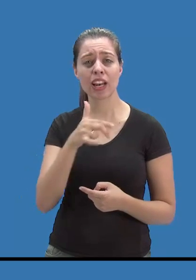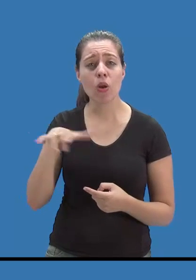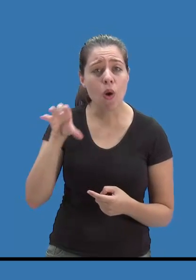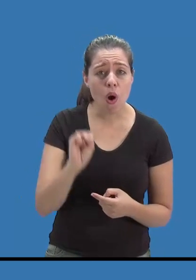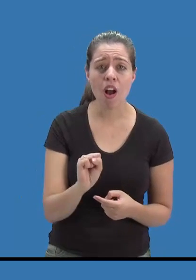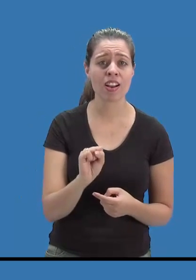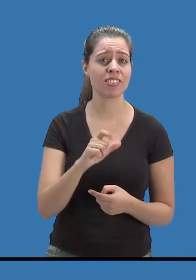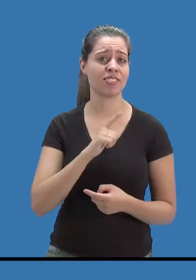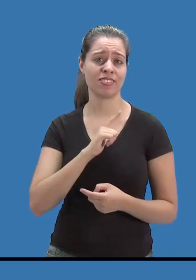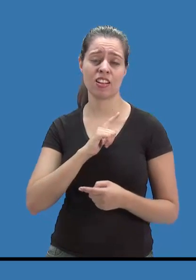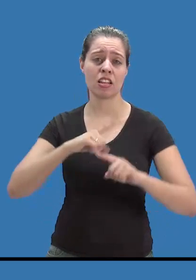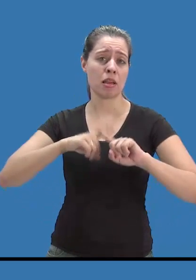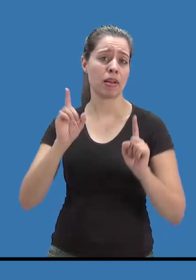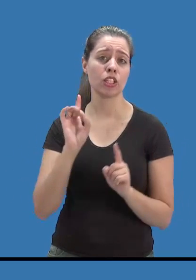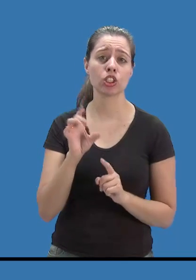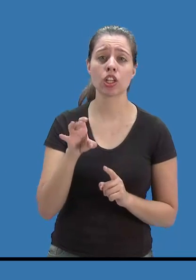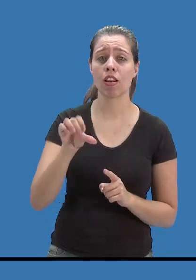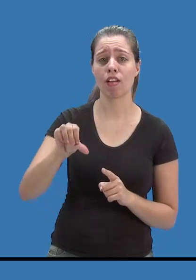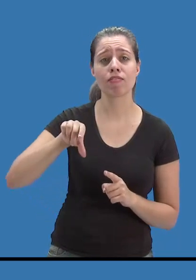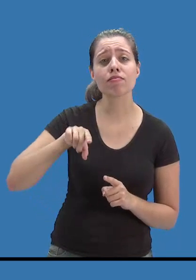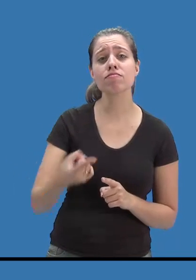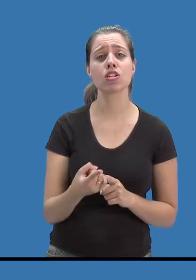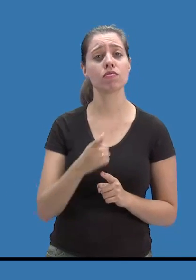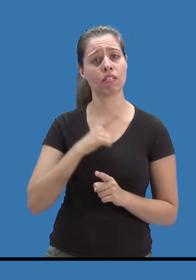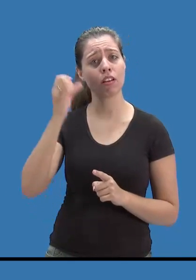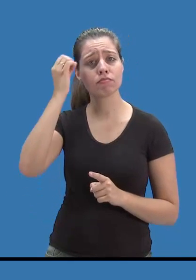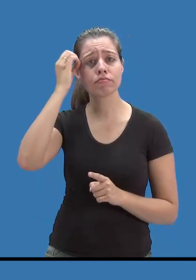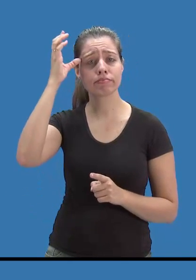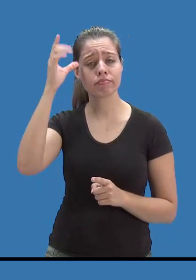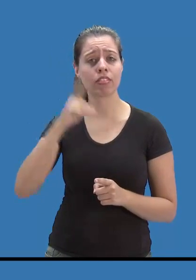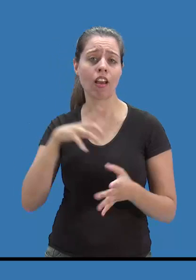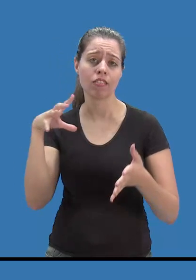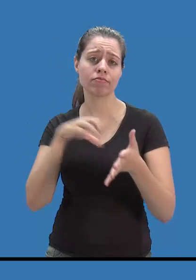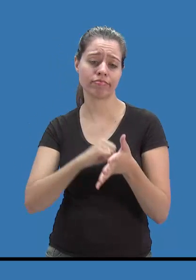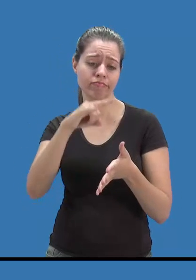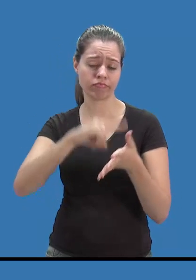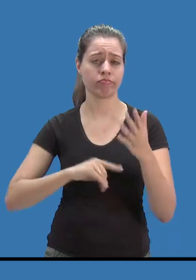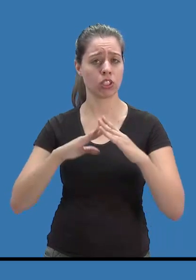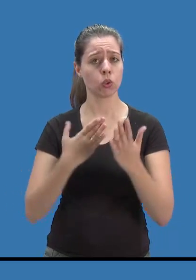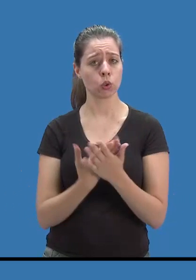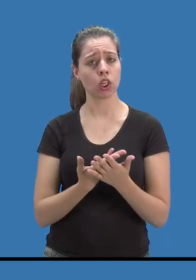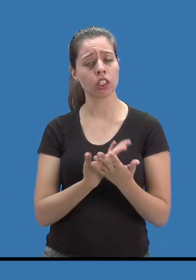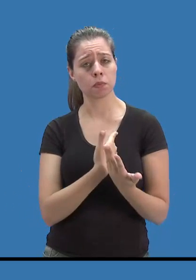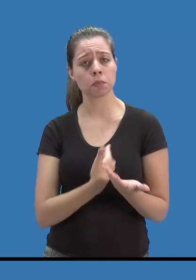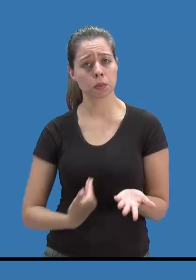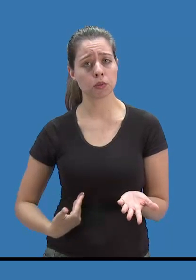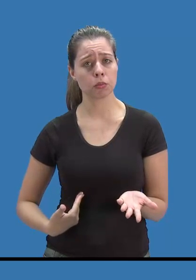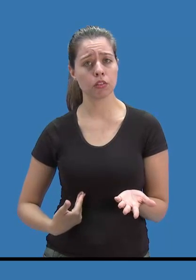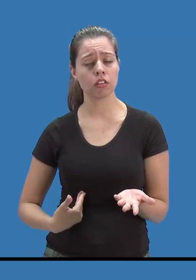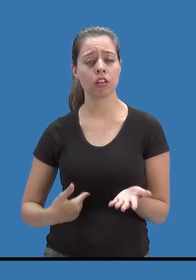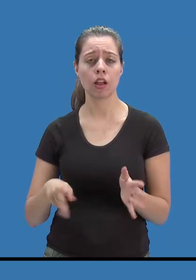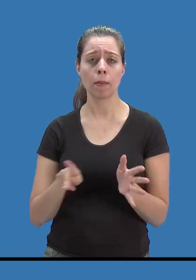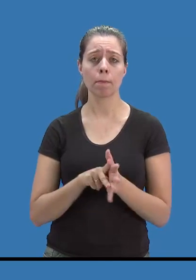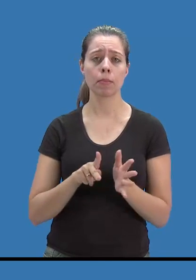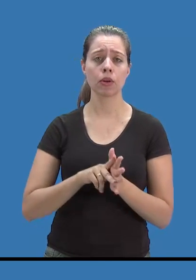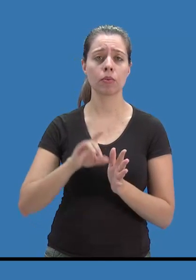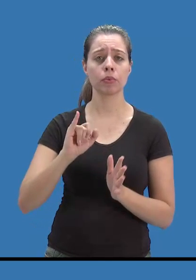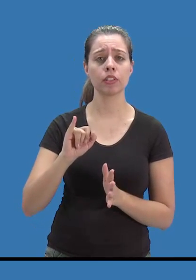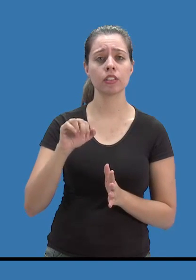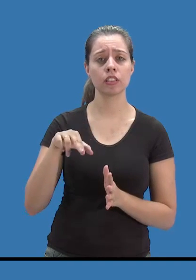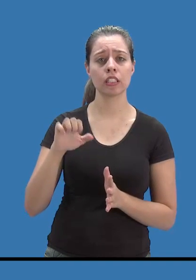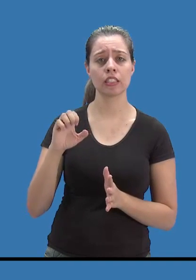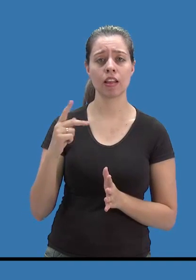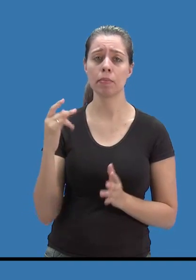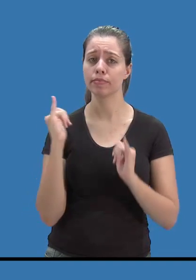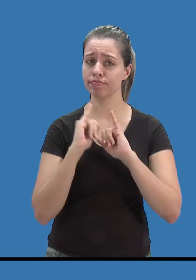9.333 alunos com superdotação estão matriculados nas redes de ensino, segundo dados do INEP. A Organização